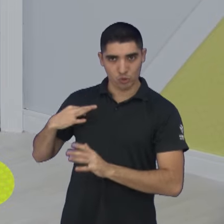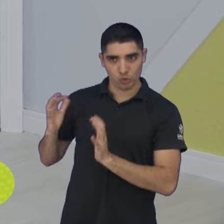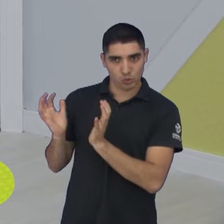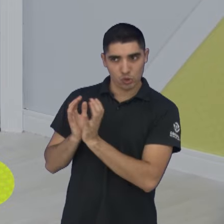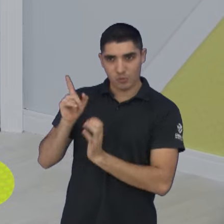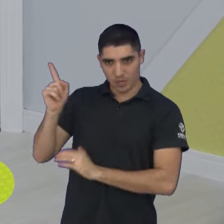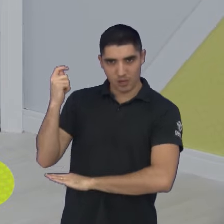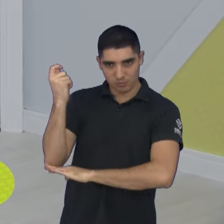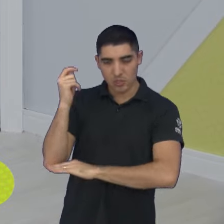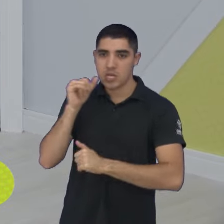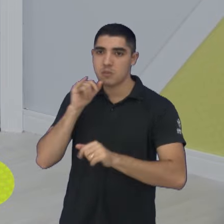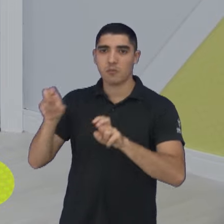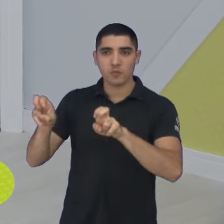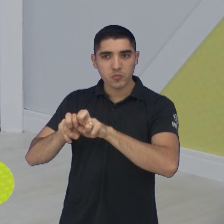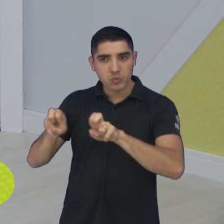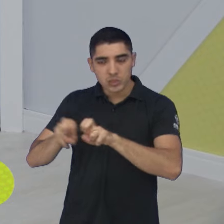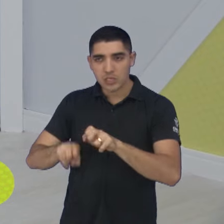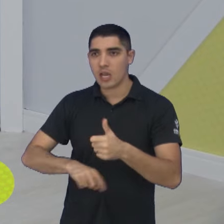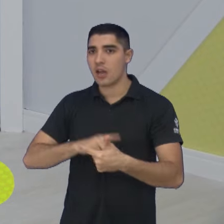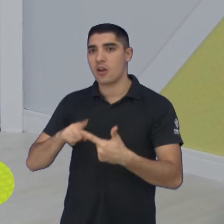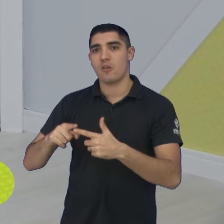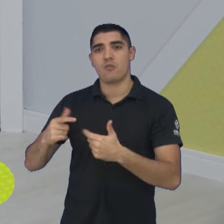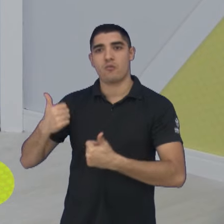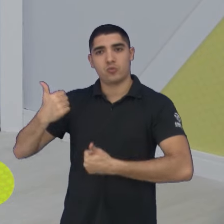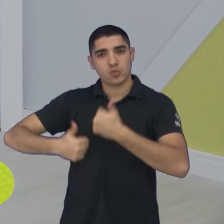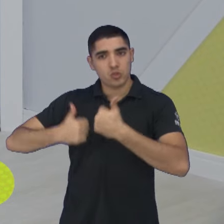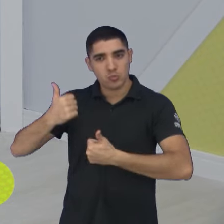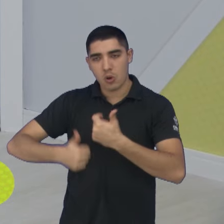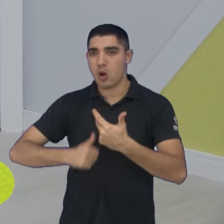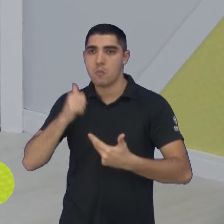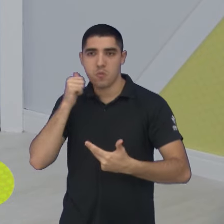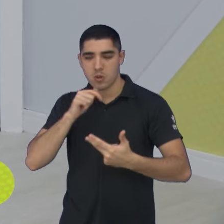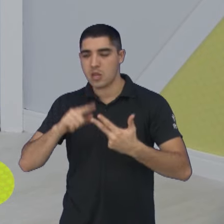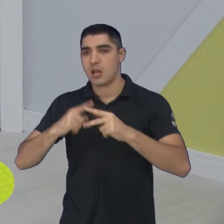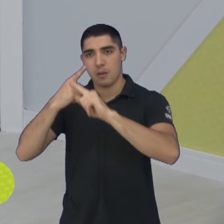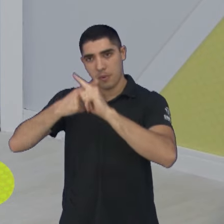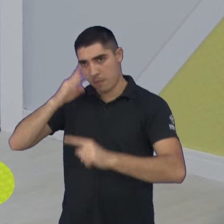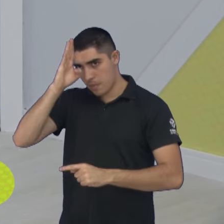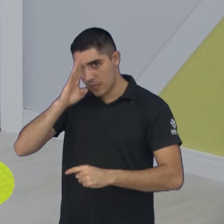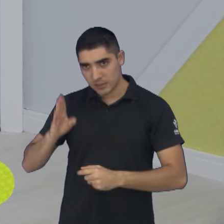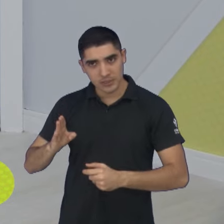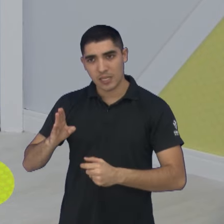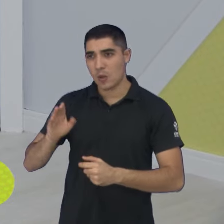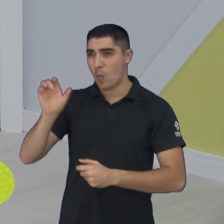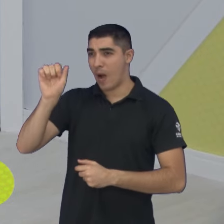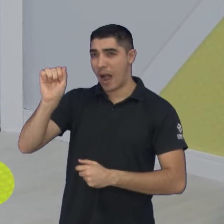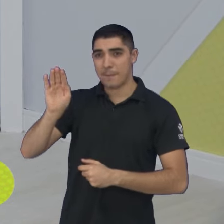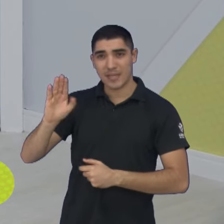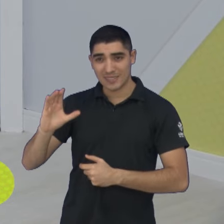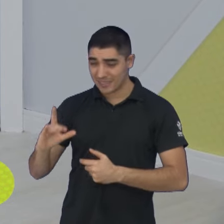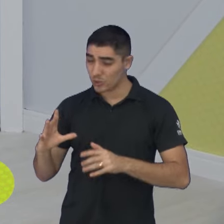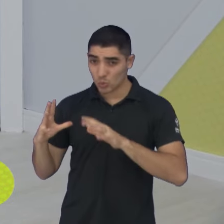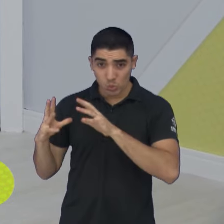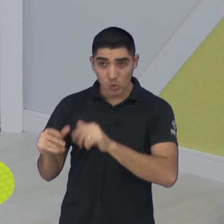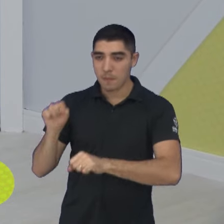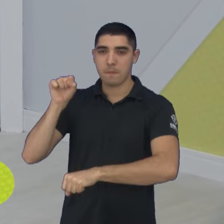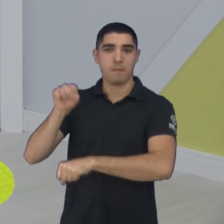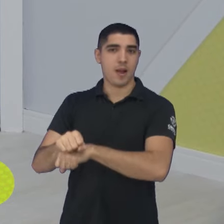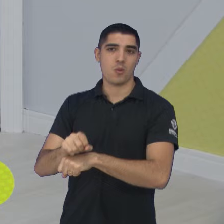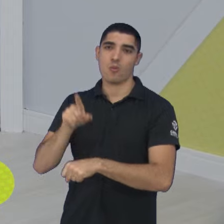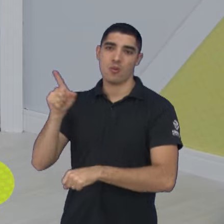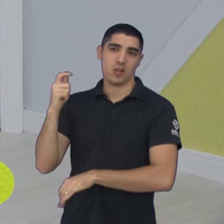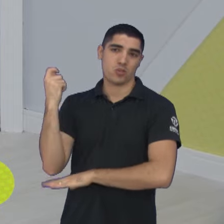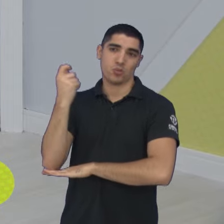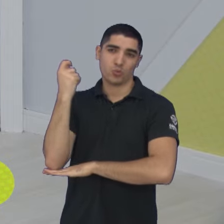os clubes, futsal, futebol feminino, campeonato brasileiro em todas as suas divisões, está parado. Eles não estão jogando por conta